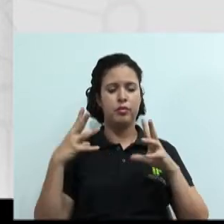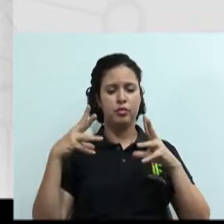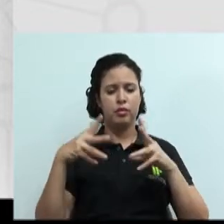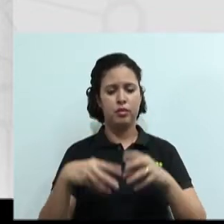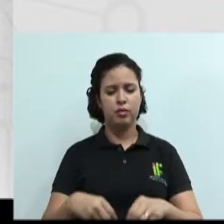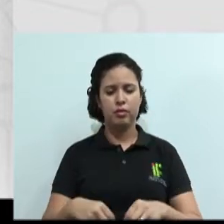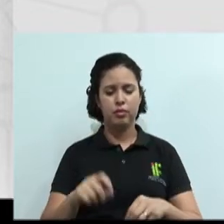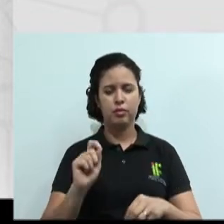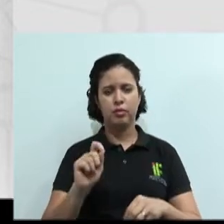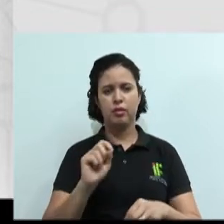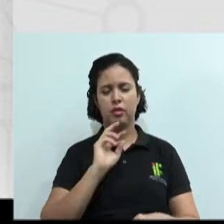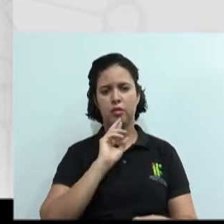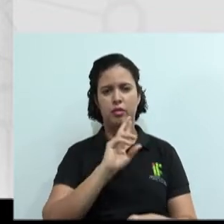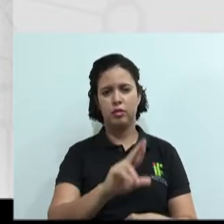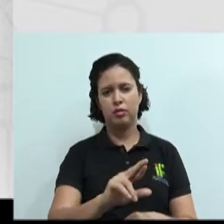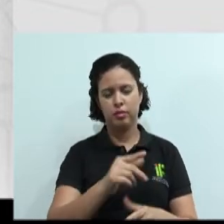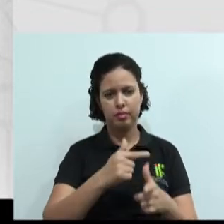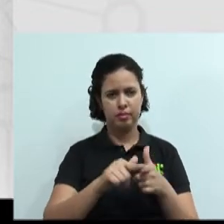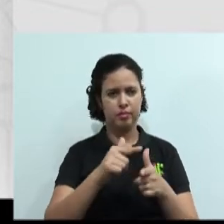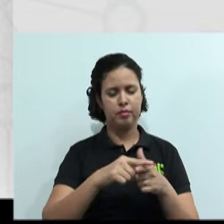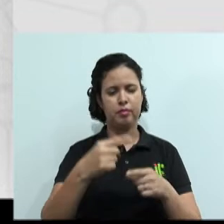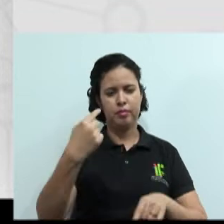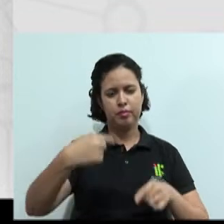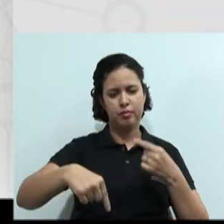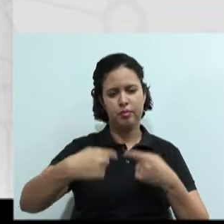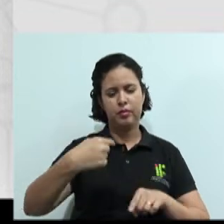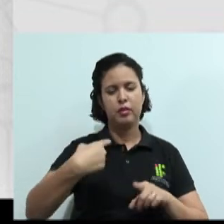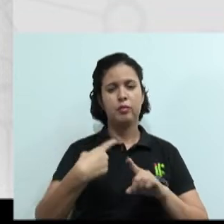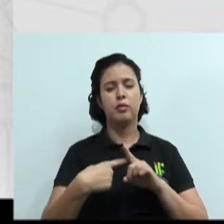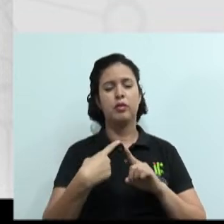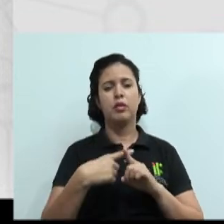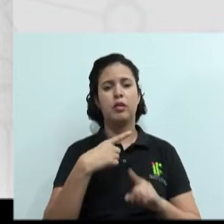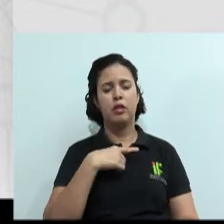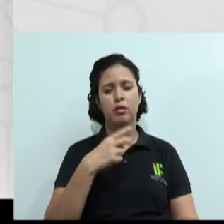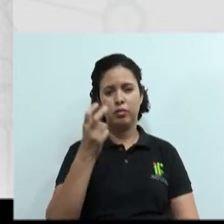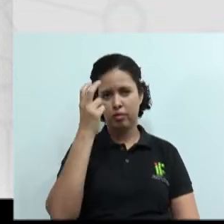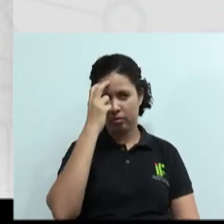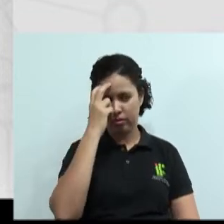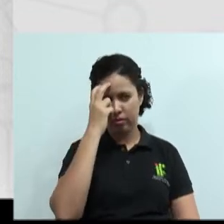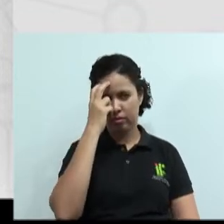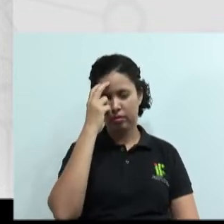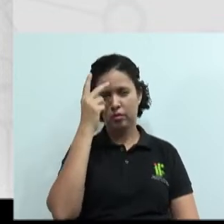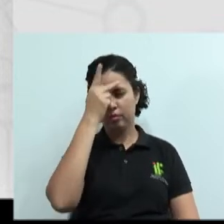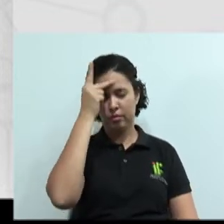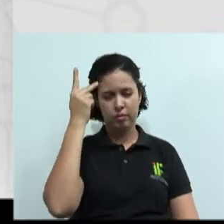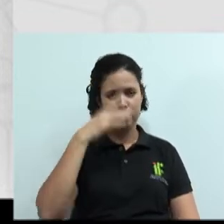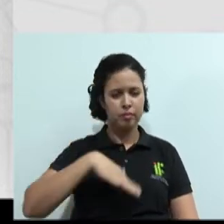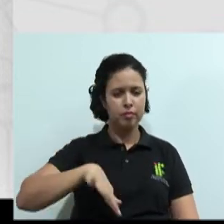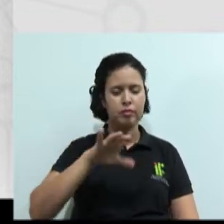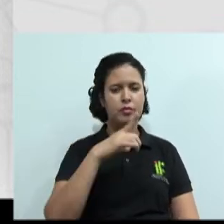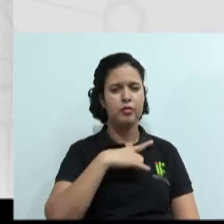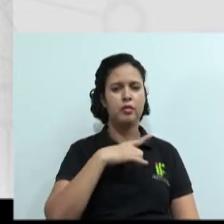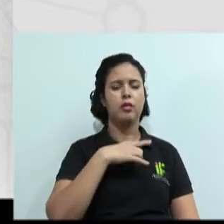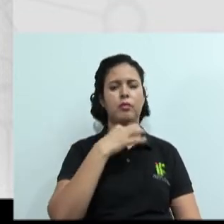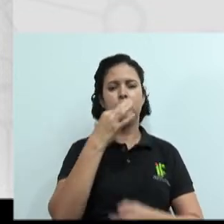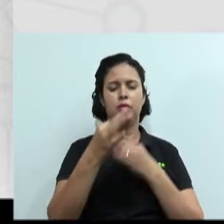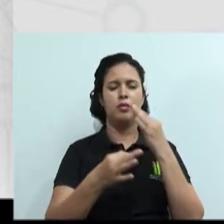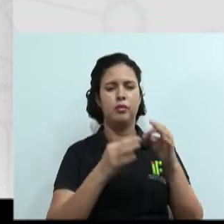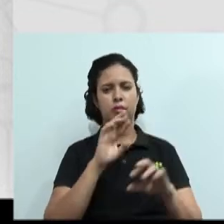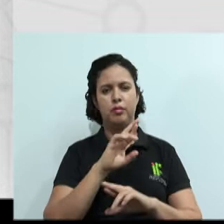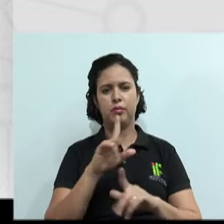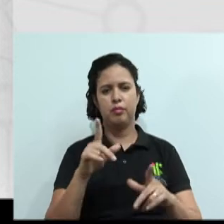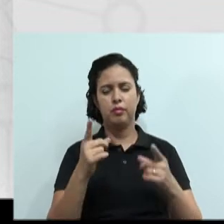isso aí resulta no conflito, porque nós temos culturas diferentes, as pessoas têm opiniões diferentes e os interesses também são